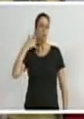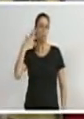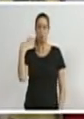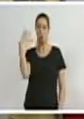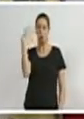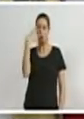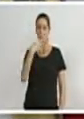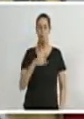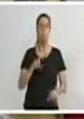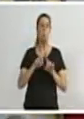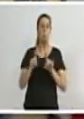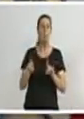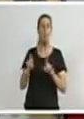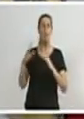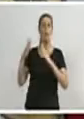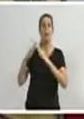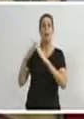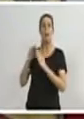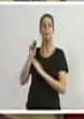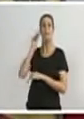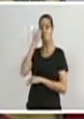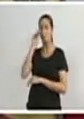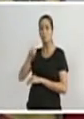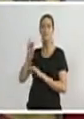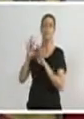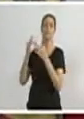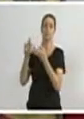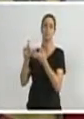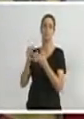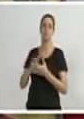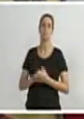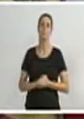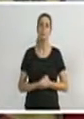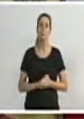família em casa. Mas, presidente, eu gostava de mais dois minutinhos, presidente.